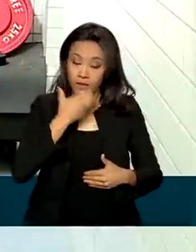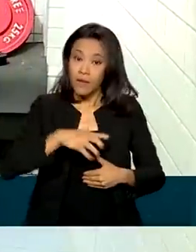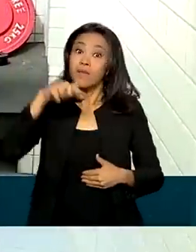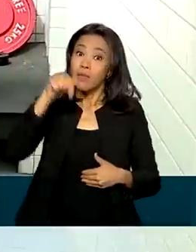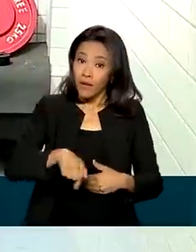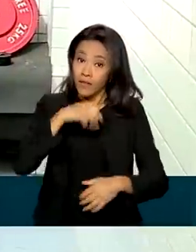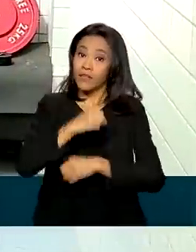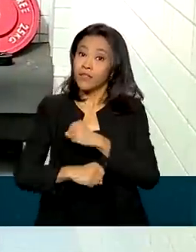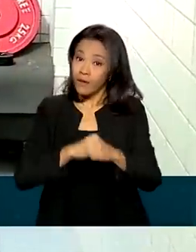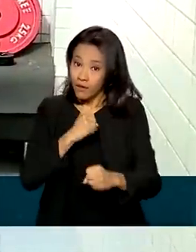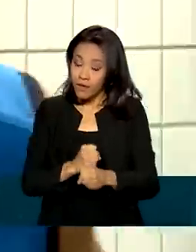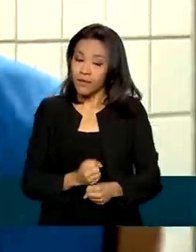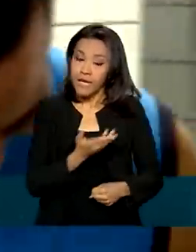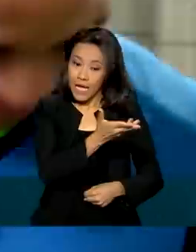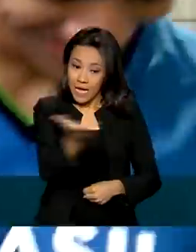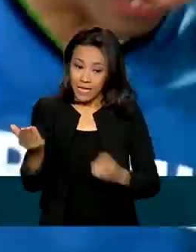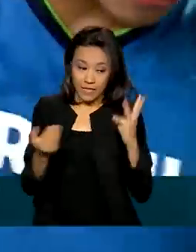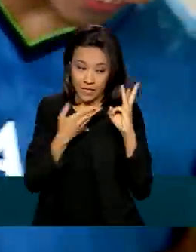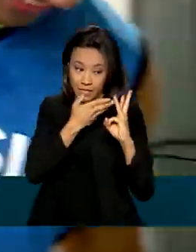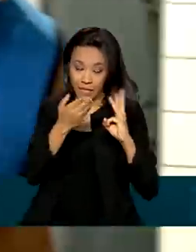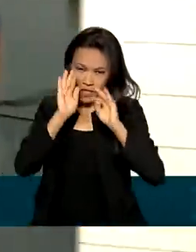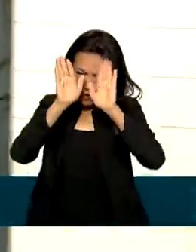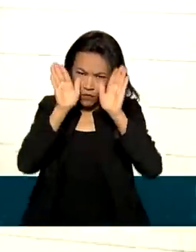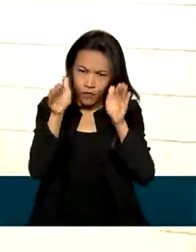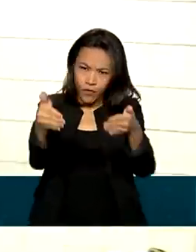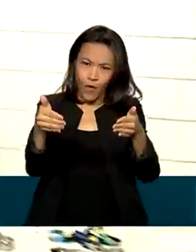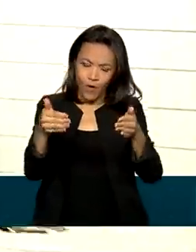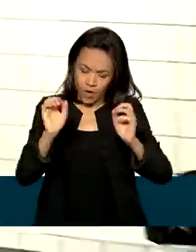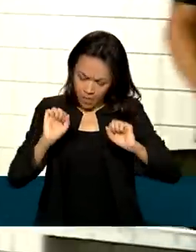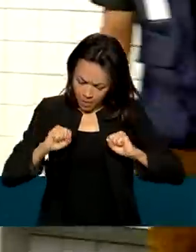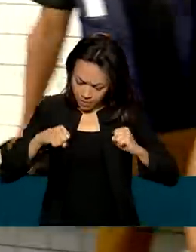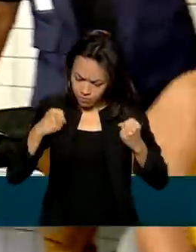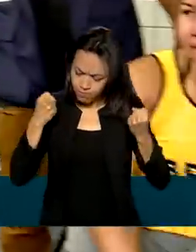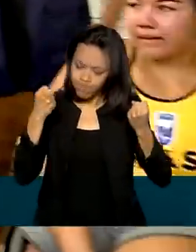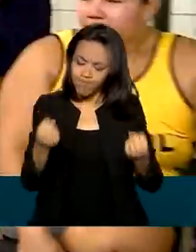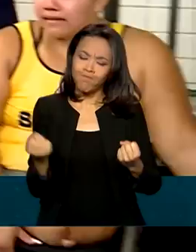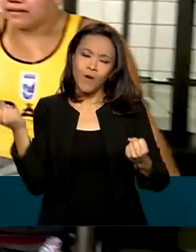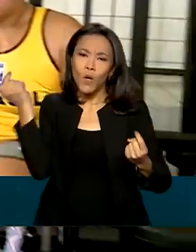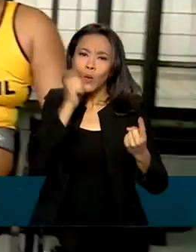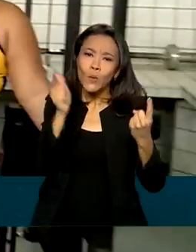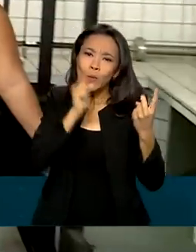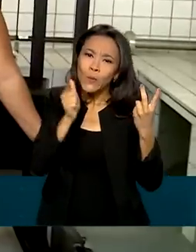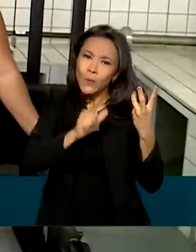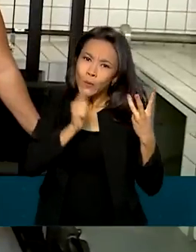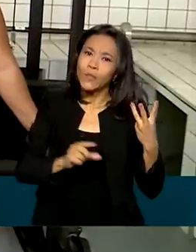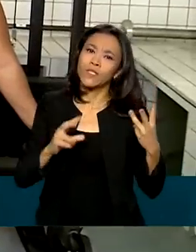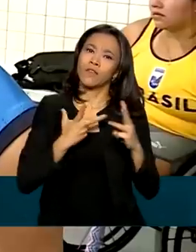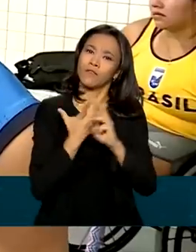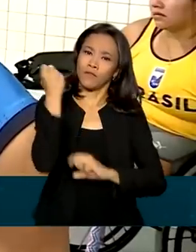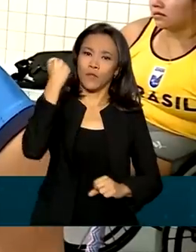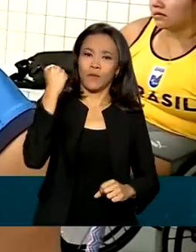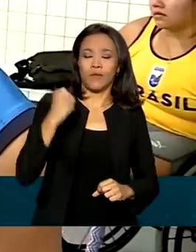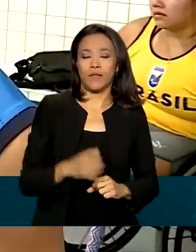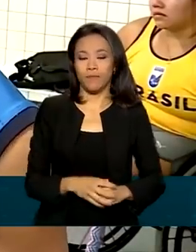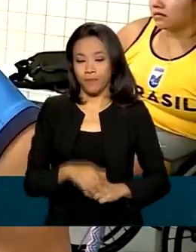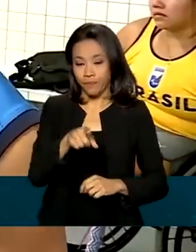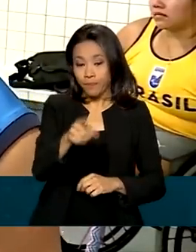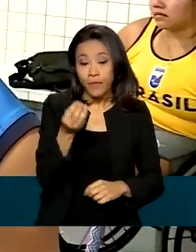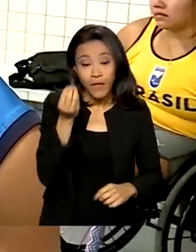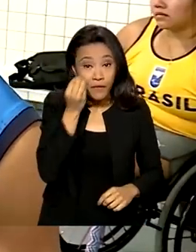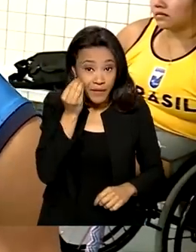Para os meninos, o foco é a superação pessoal para conquistar novos marcos e vitórias. Vou tentar